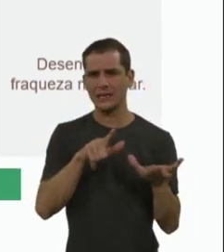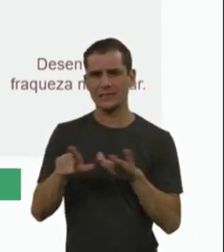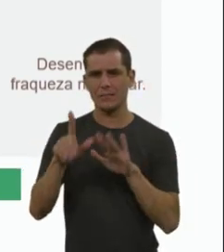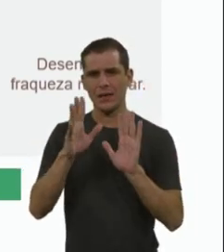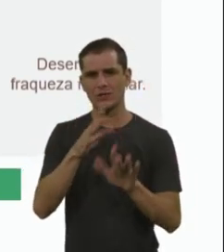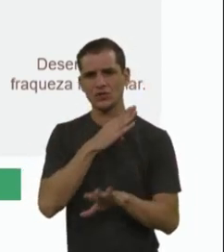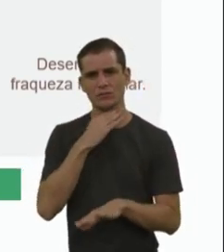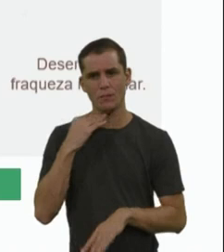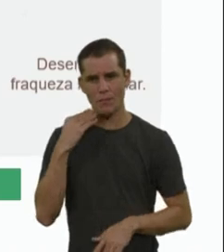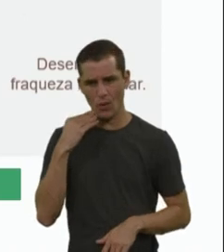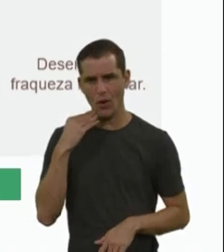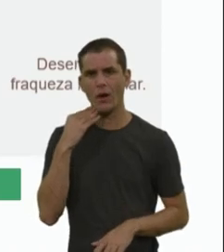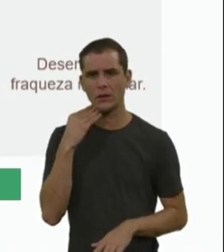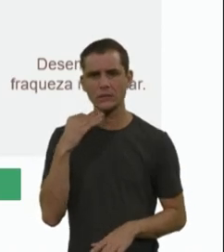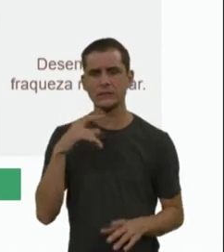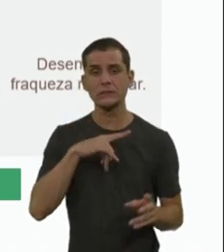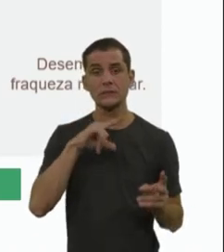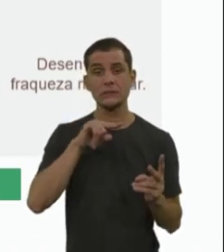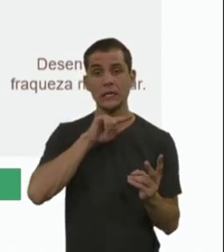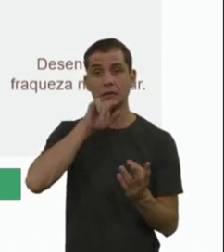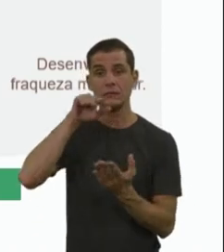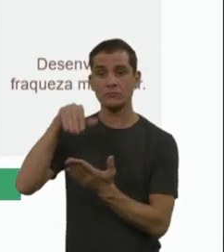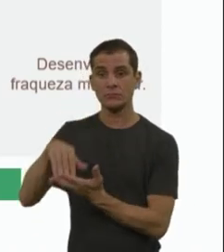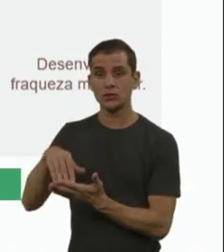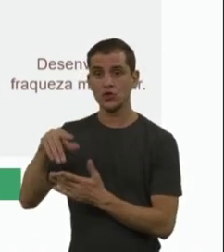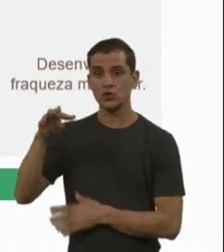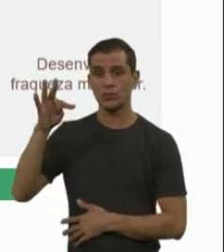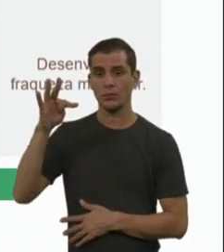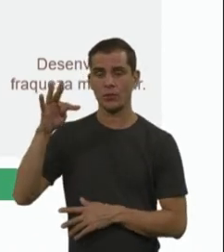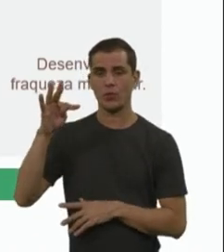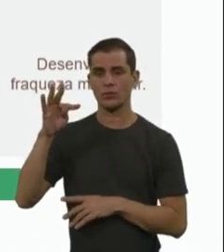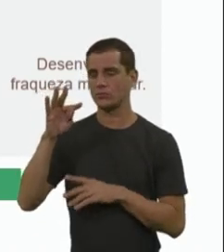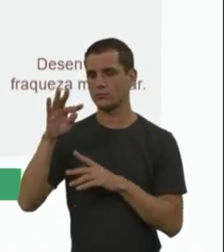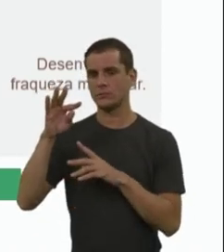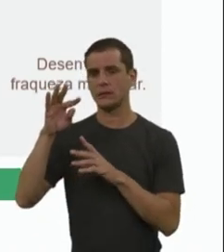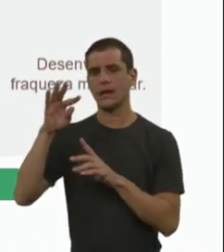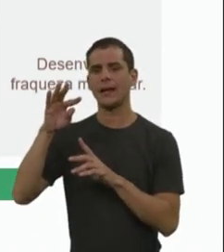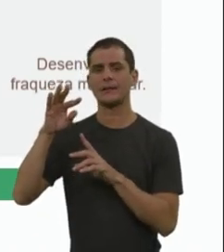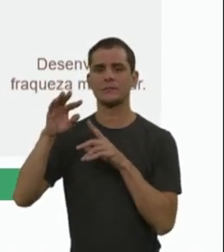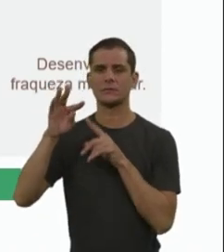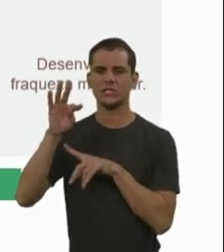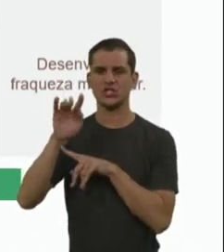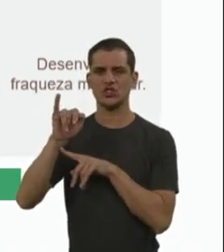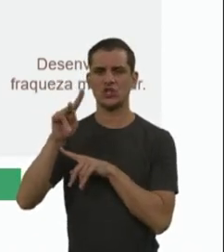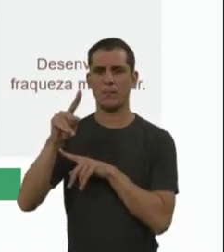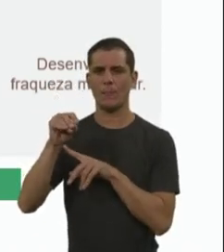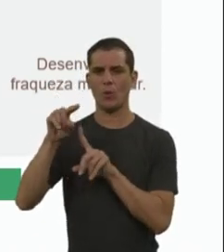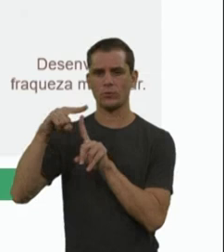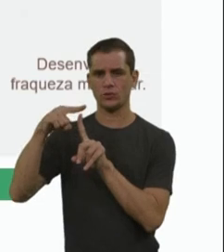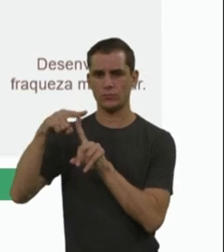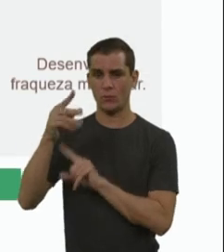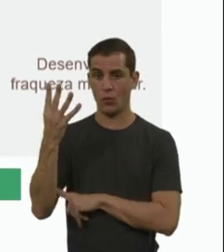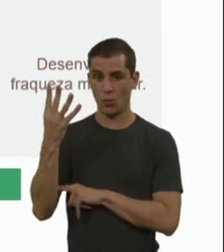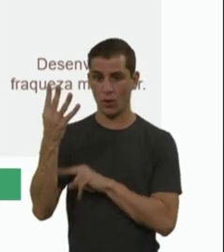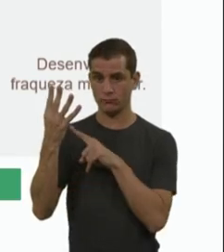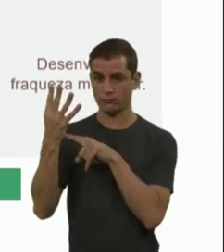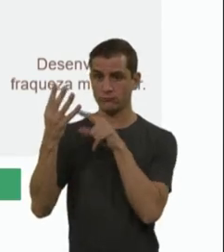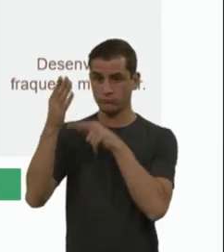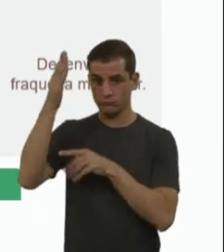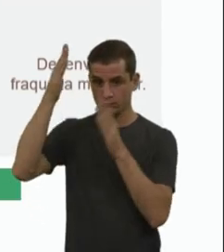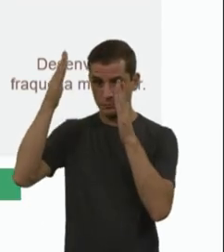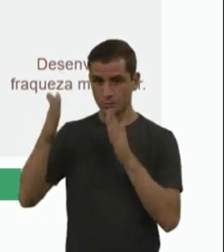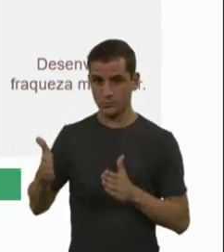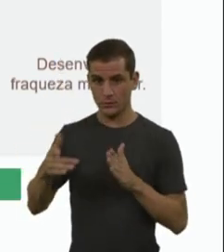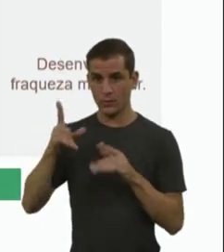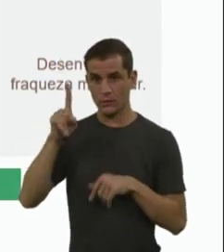outro extremo a gente tem o AMI tipo 4 que caracteriza isso. Então pacientes que vão iniciar com sintomas na